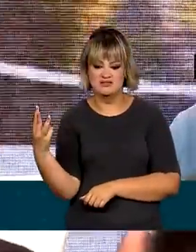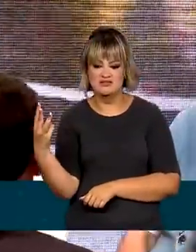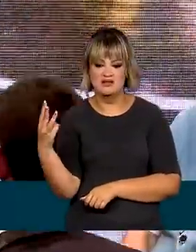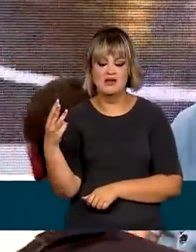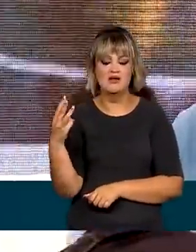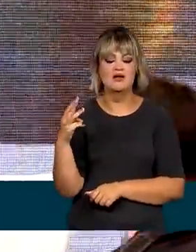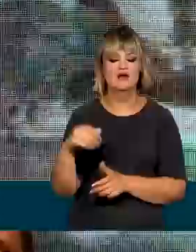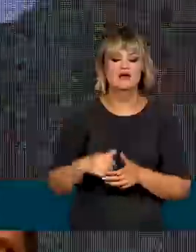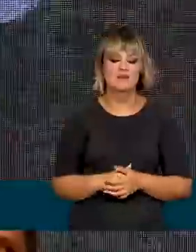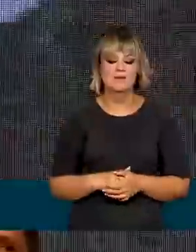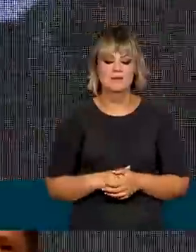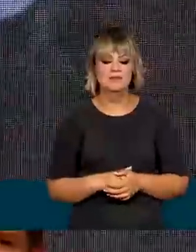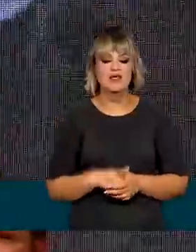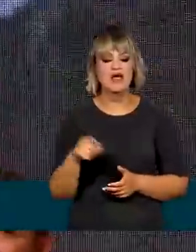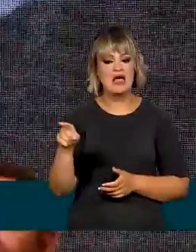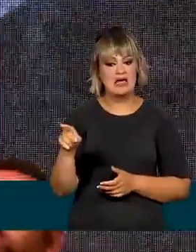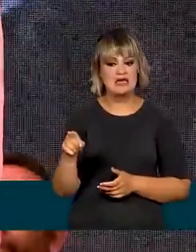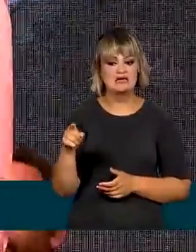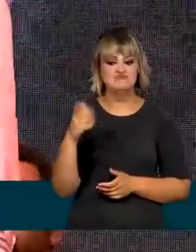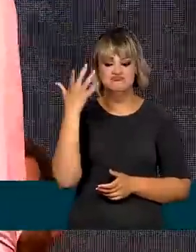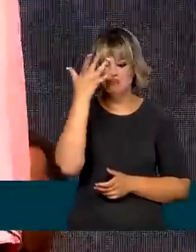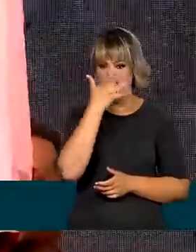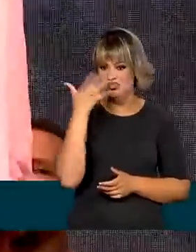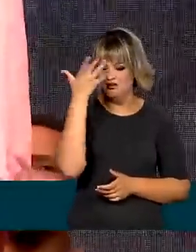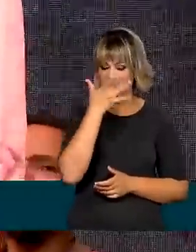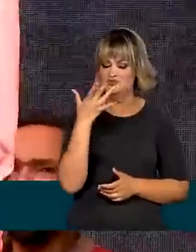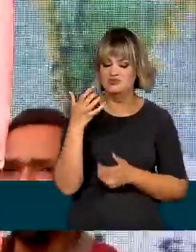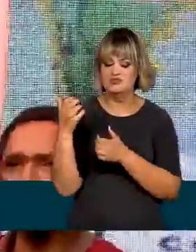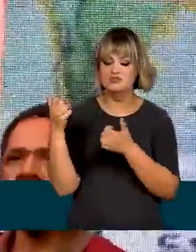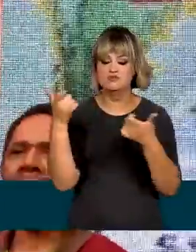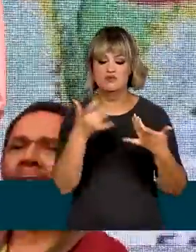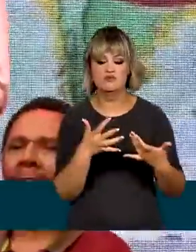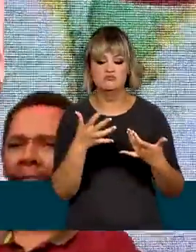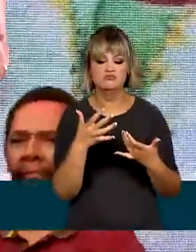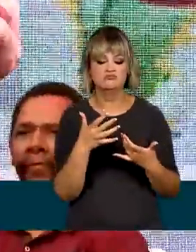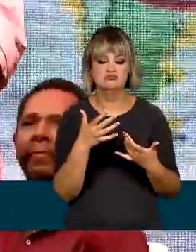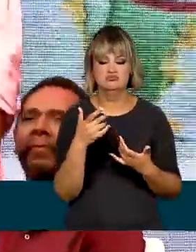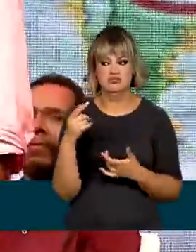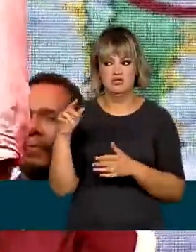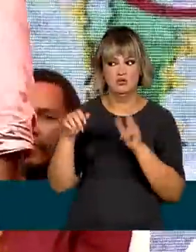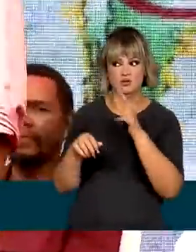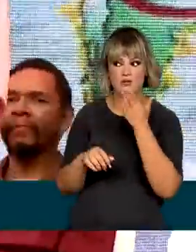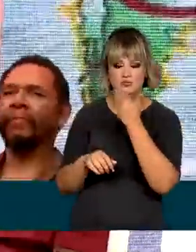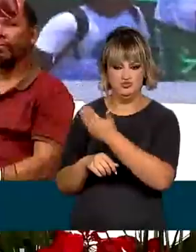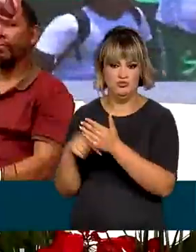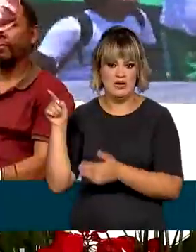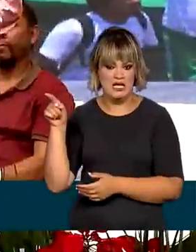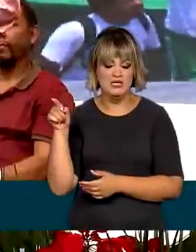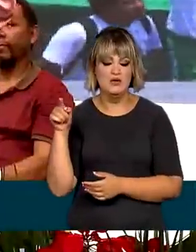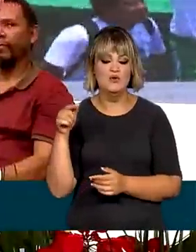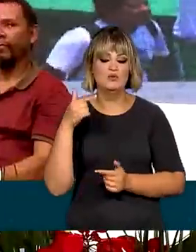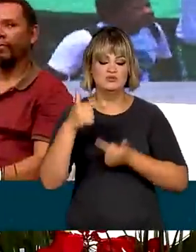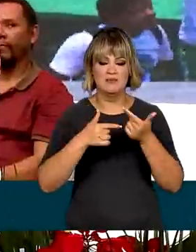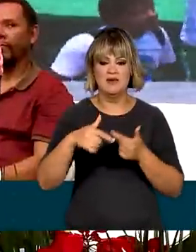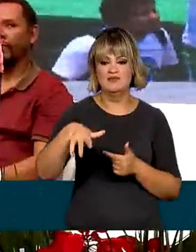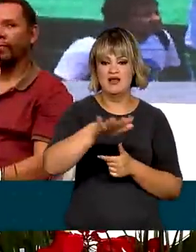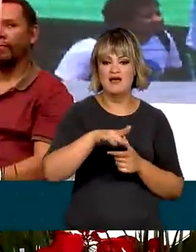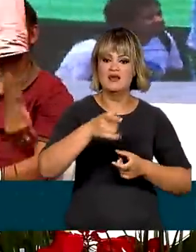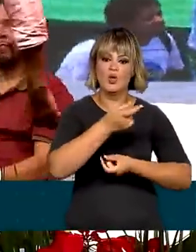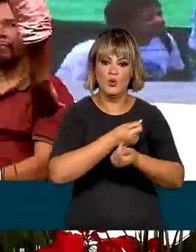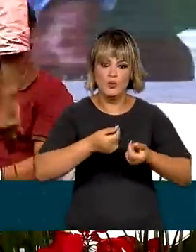primeiro mandato. Num breve discurso, Fernando Haddad disse que, a pedido do presidente eleito, o trabalho na área